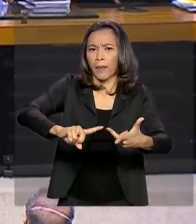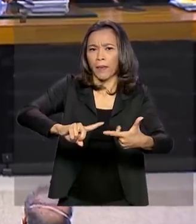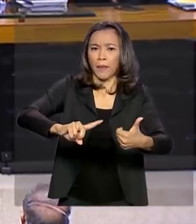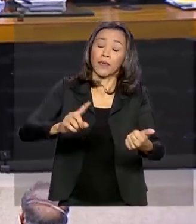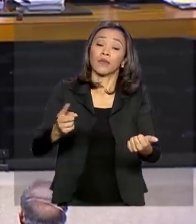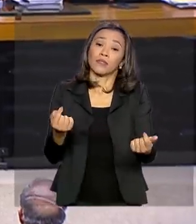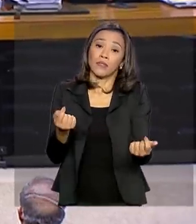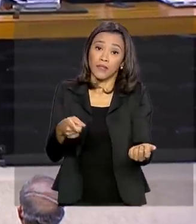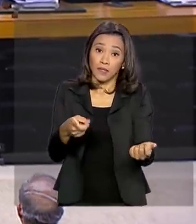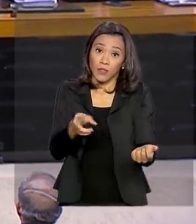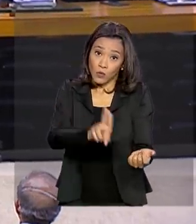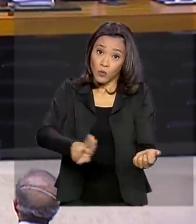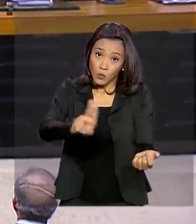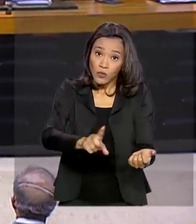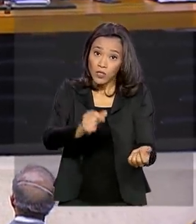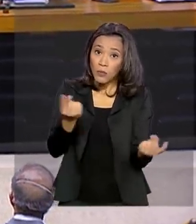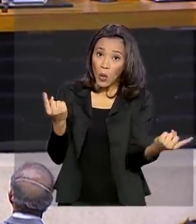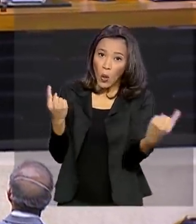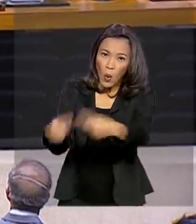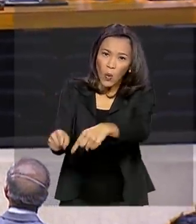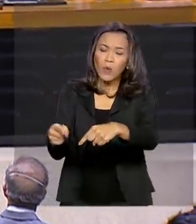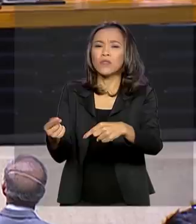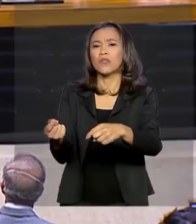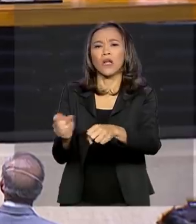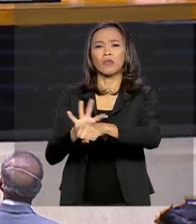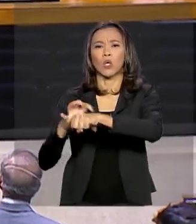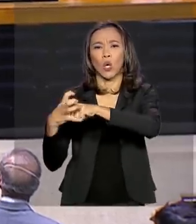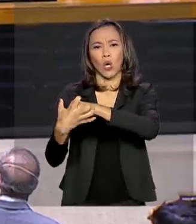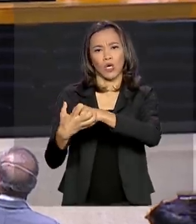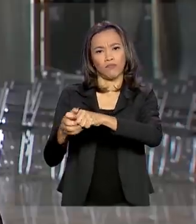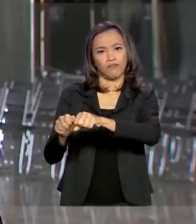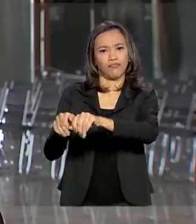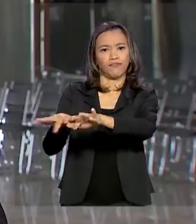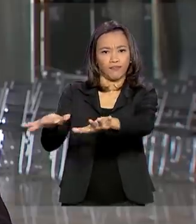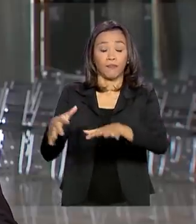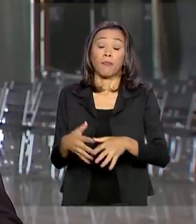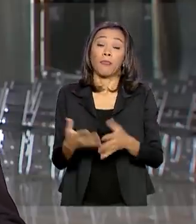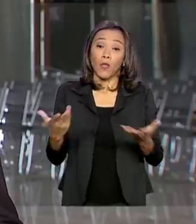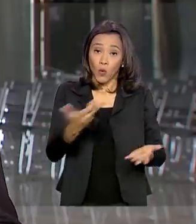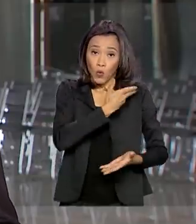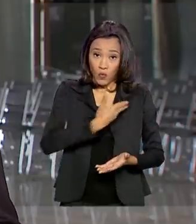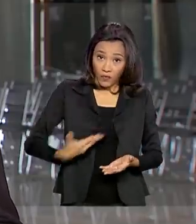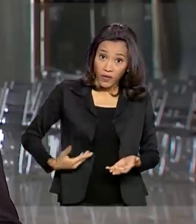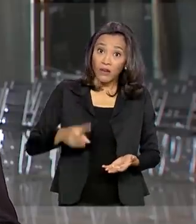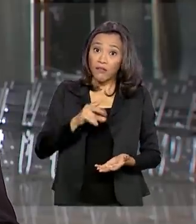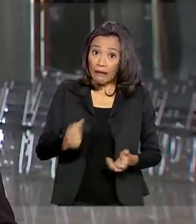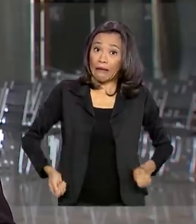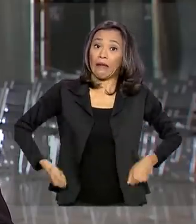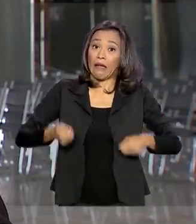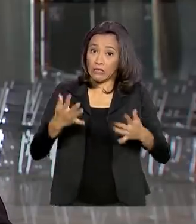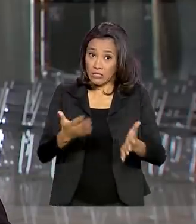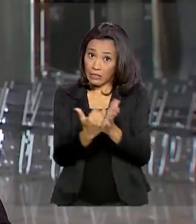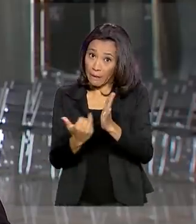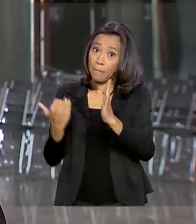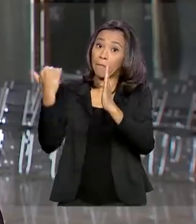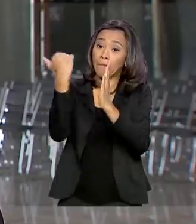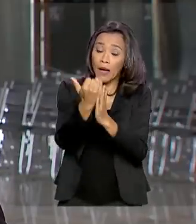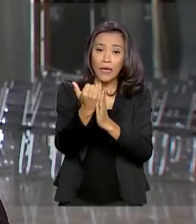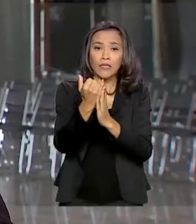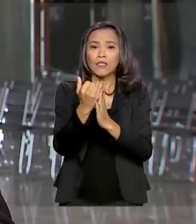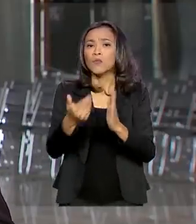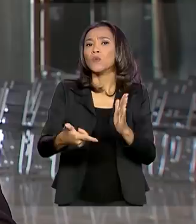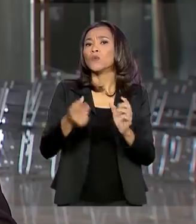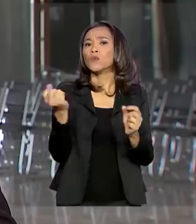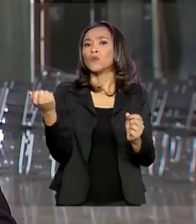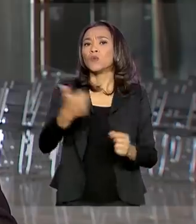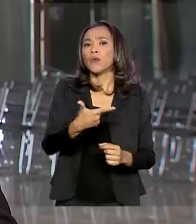novo coronavírus. O estado de calamidade pública aí vai permitir que o governo gaste mais do que o previsto na meta fiscal para este ano,